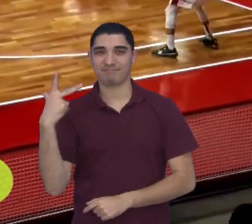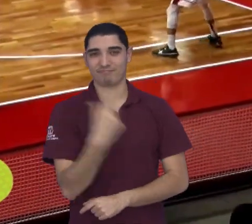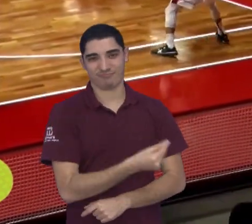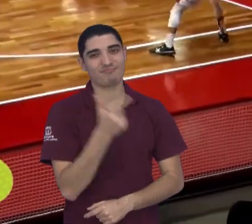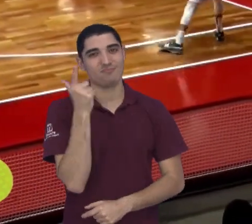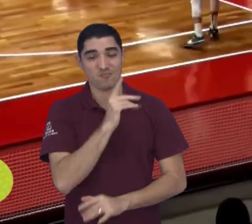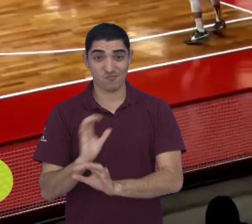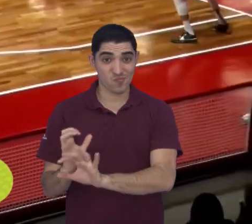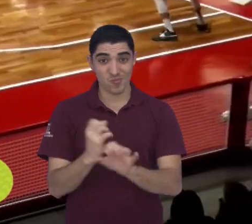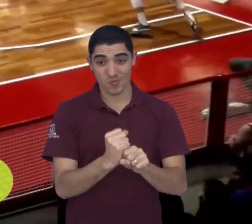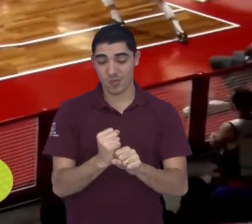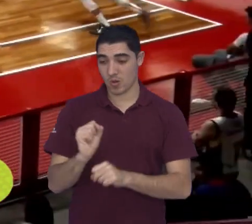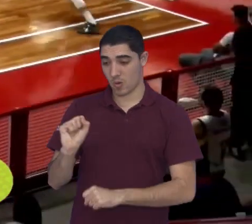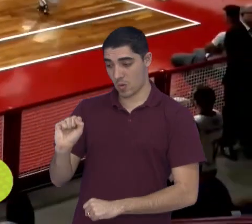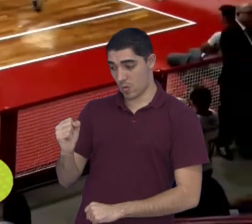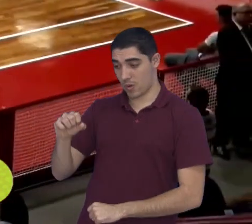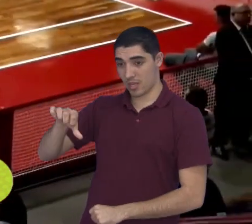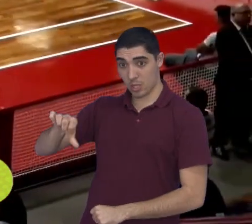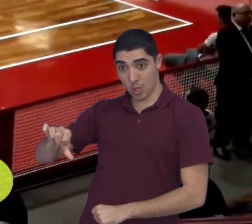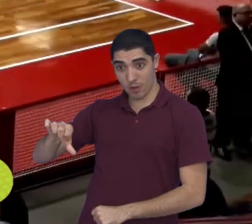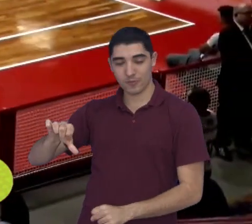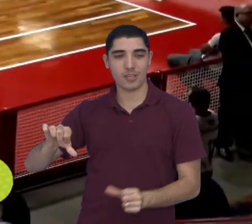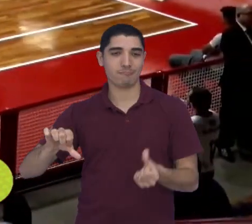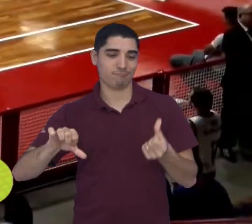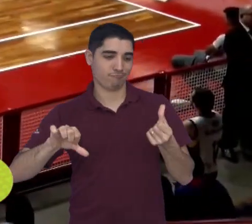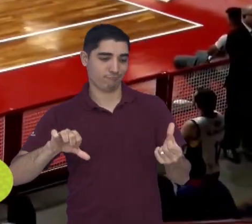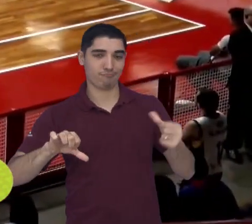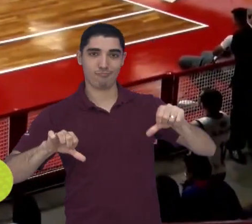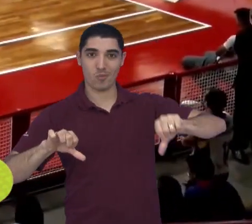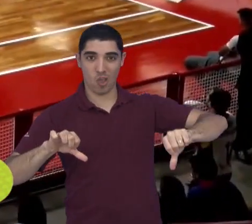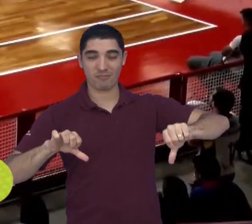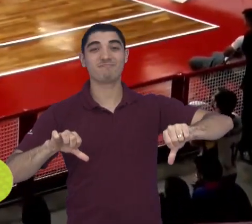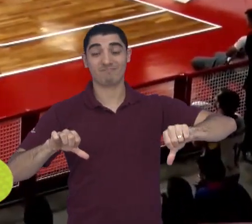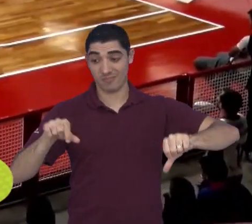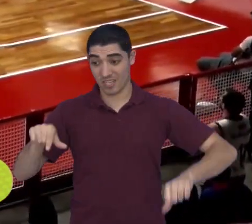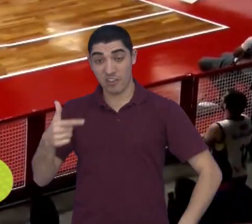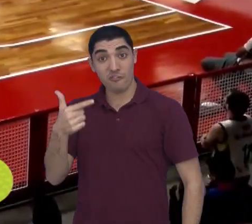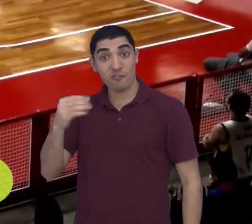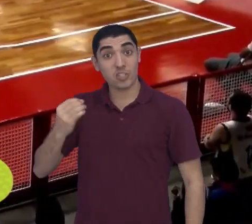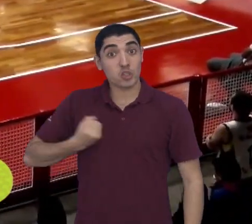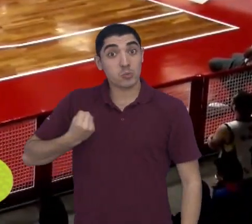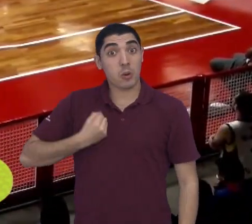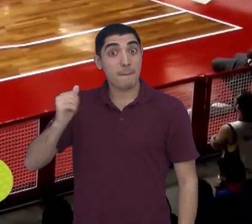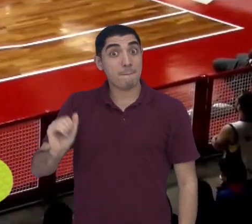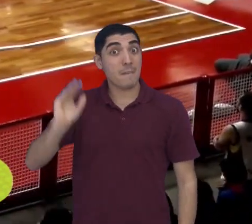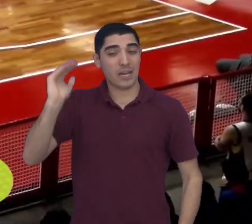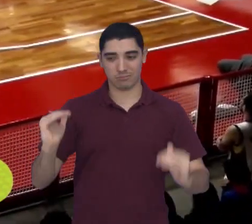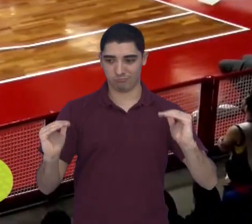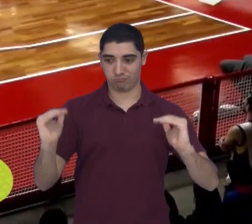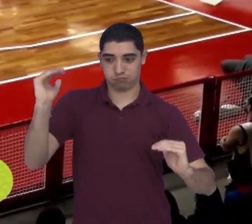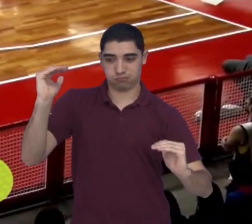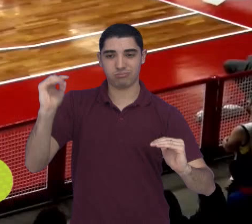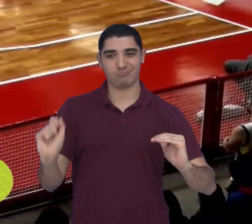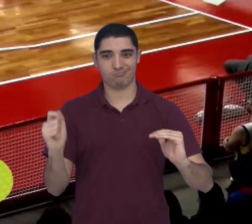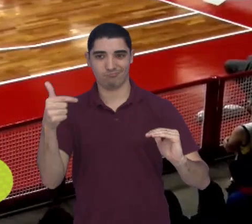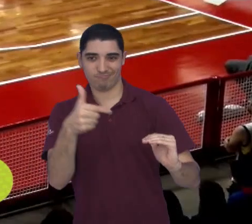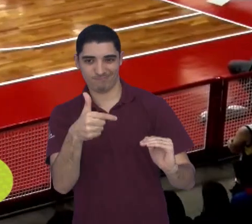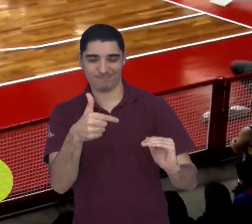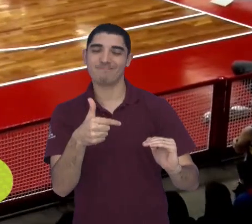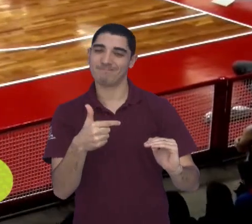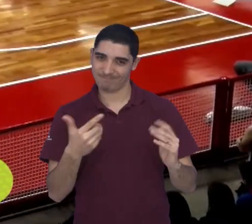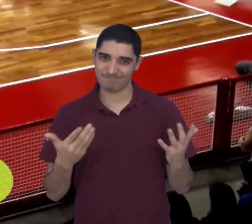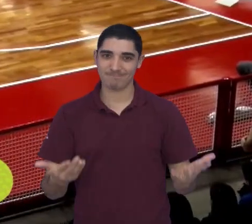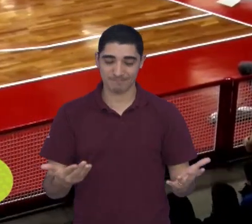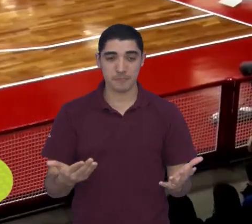venceu pelo placar de 89 a 69, 20 pontos de diferença lá no Ginásio Antônio Prado